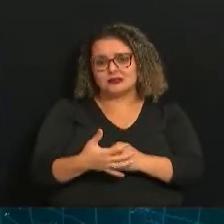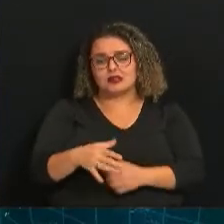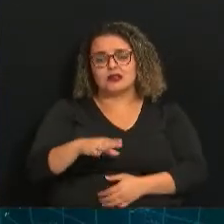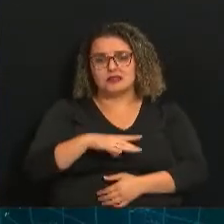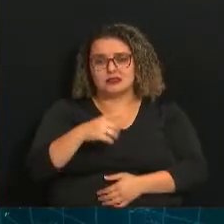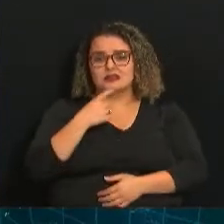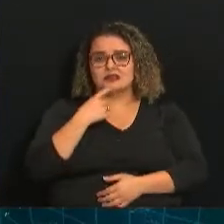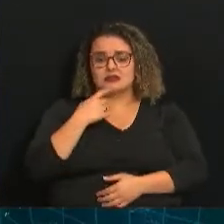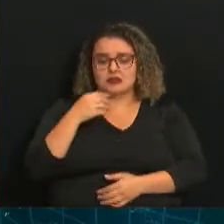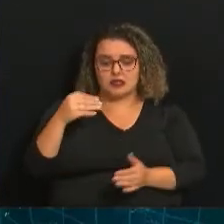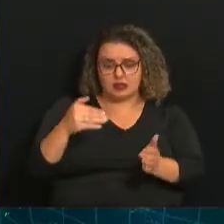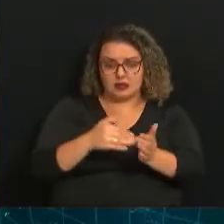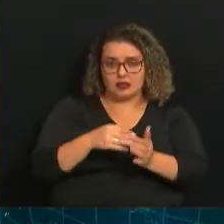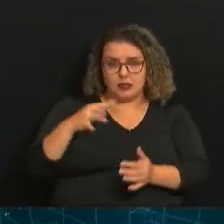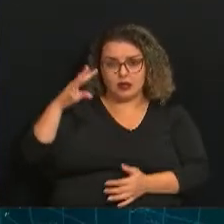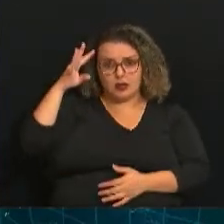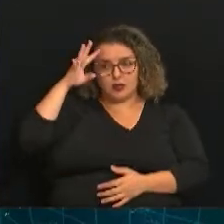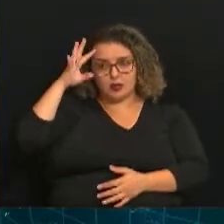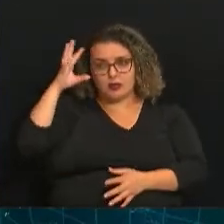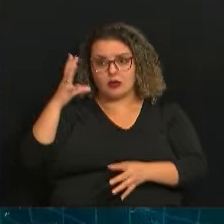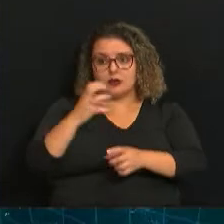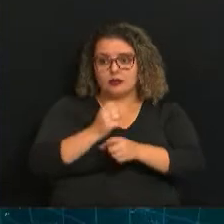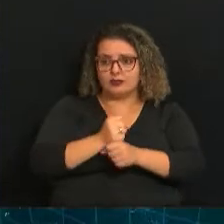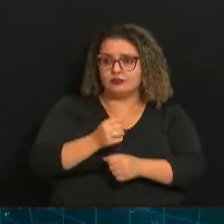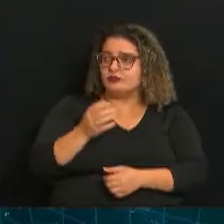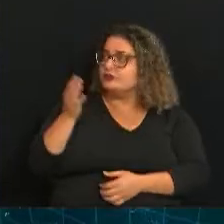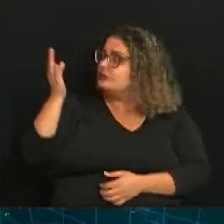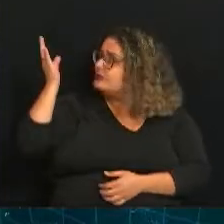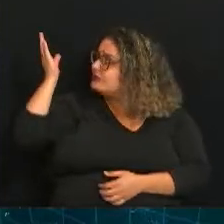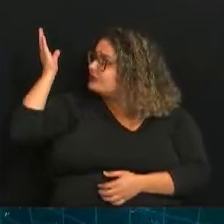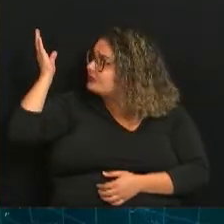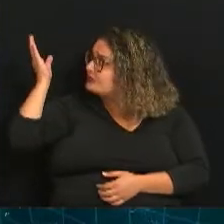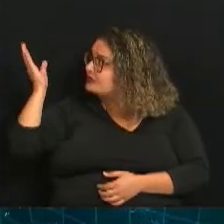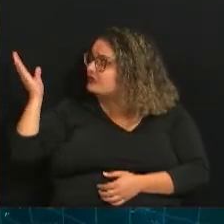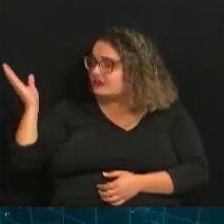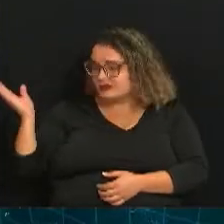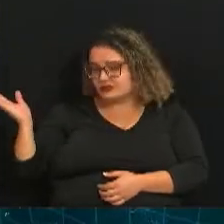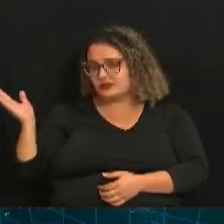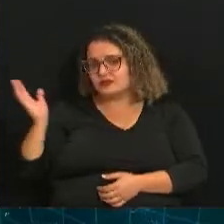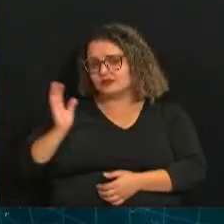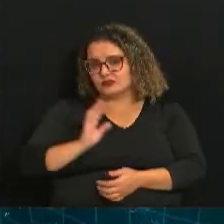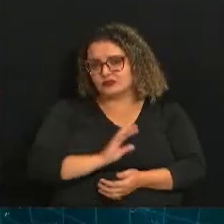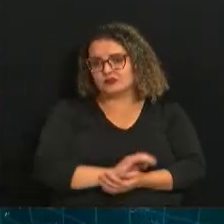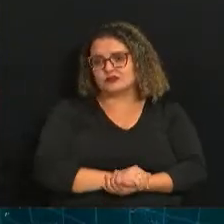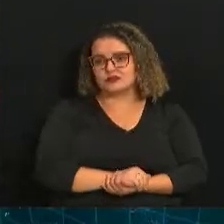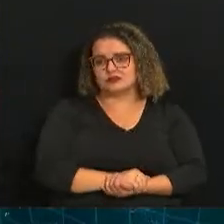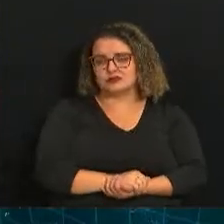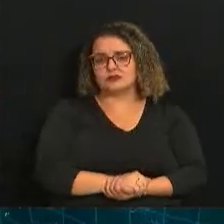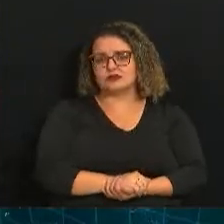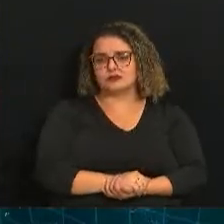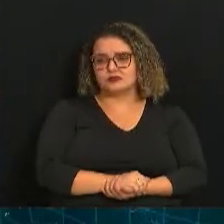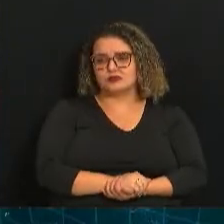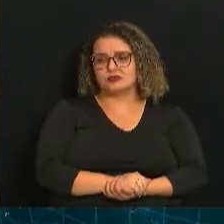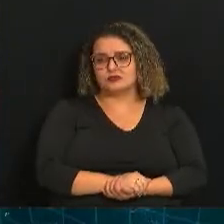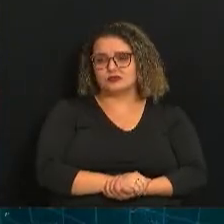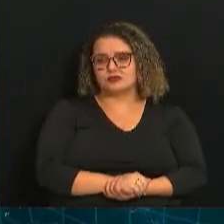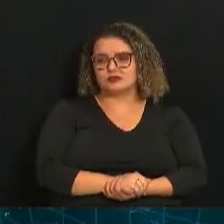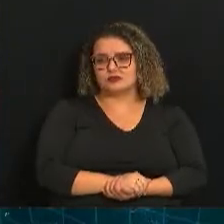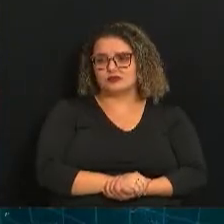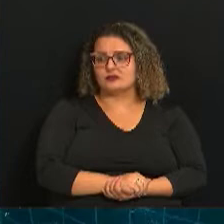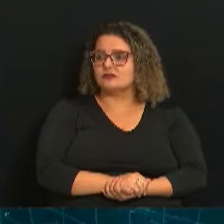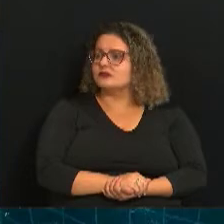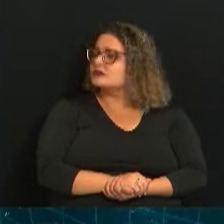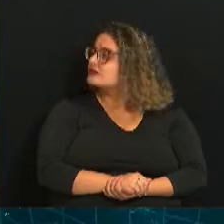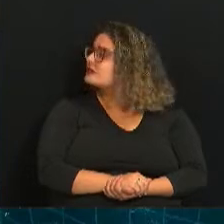quarta-feira, somava 4.966 mortes devido à Covid. Sumaré, 1